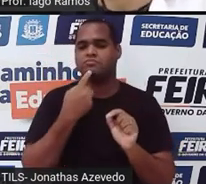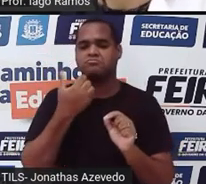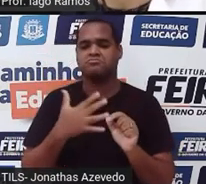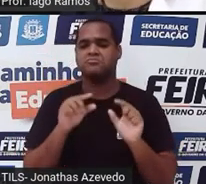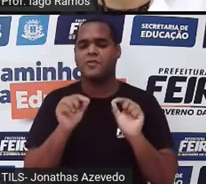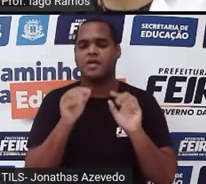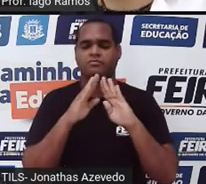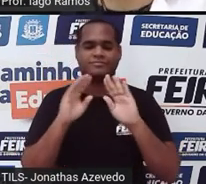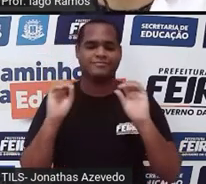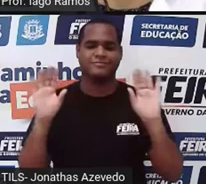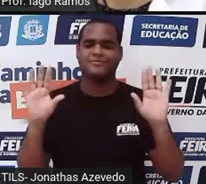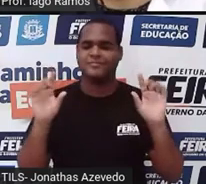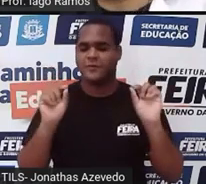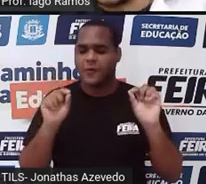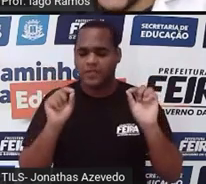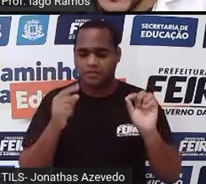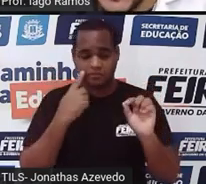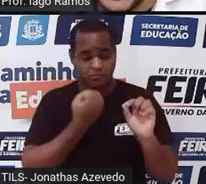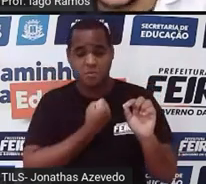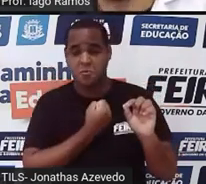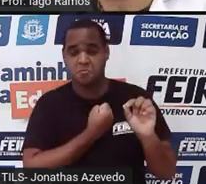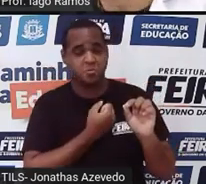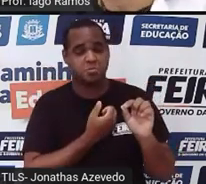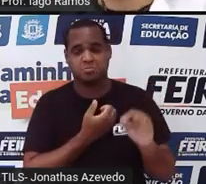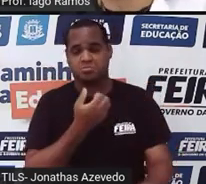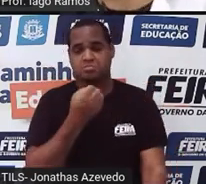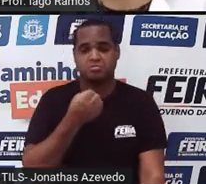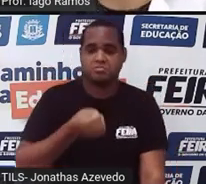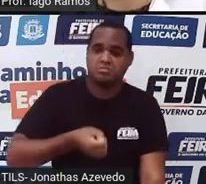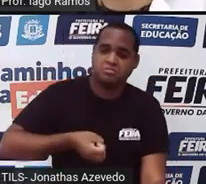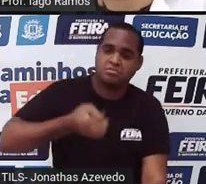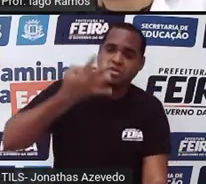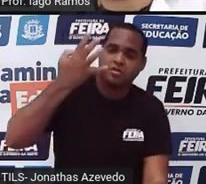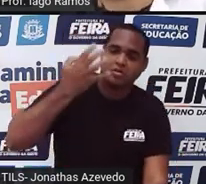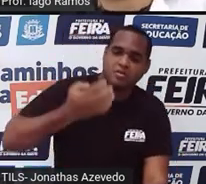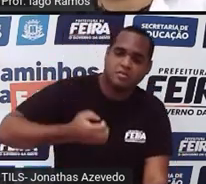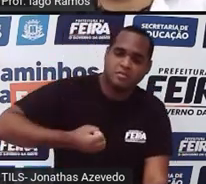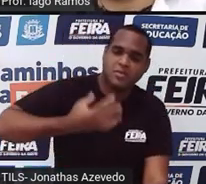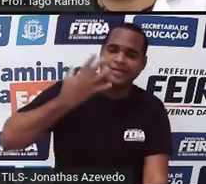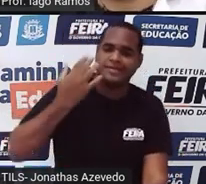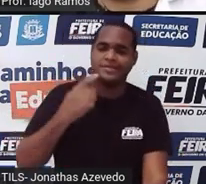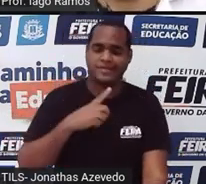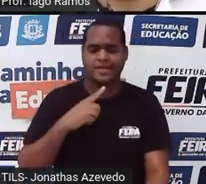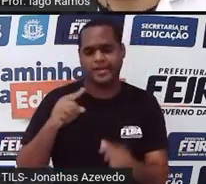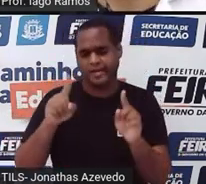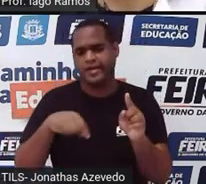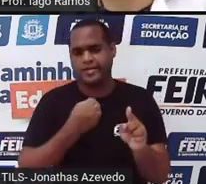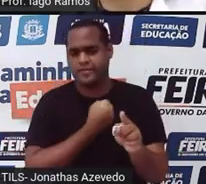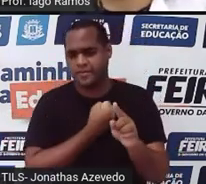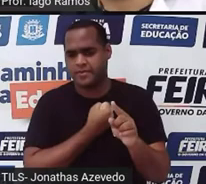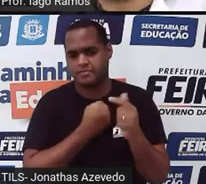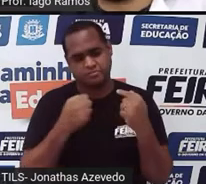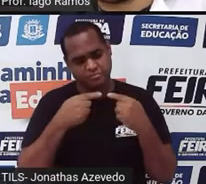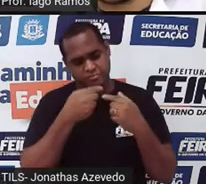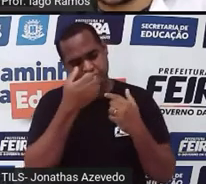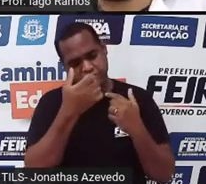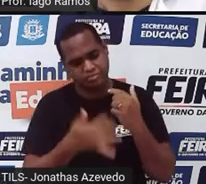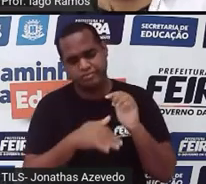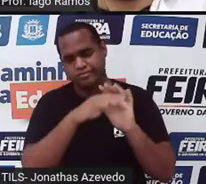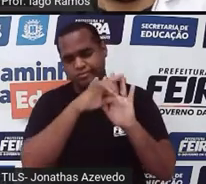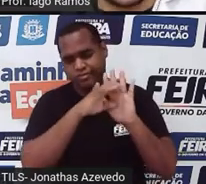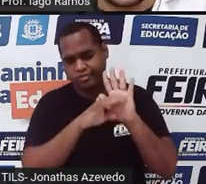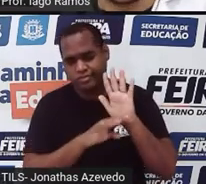de uma sequência de números, tá? Isso é uma sequência numérica. Nada mais é do que uma sequência de números.